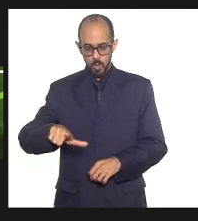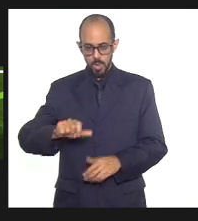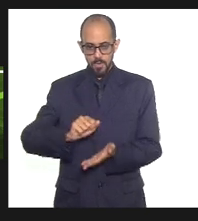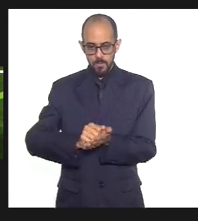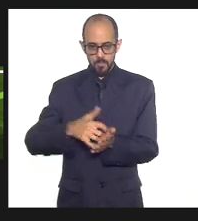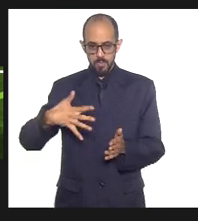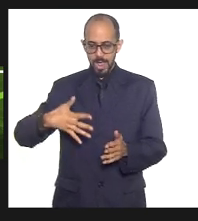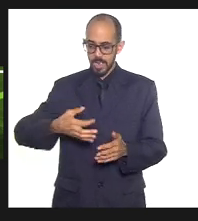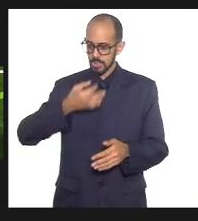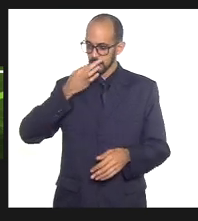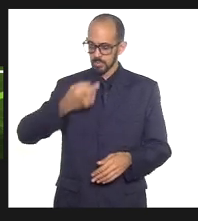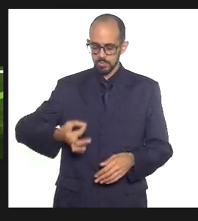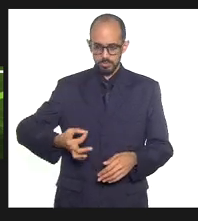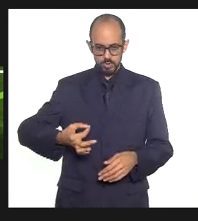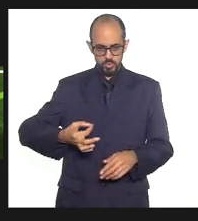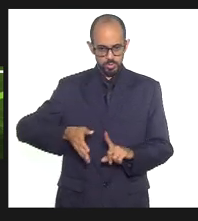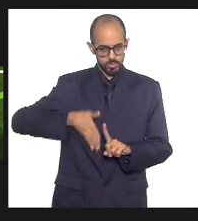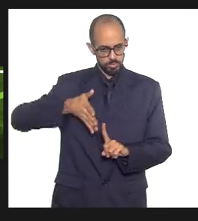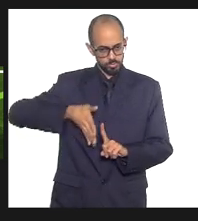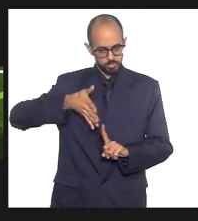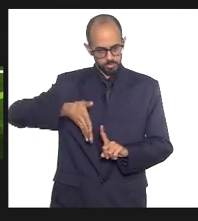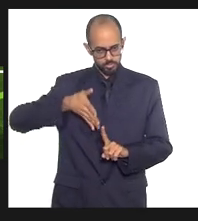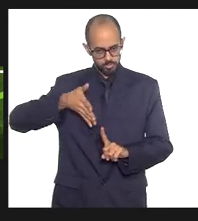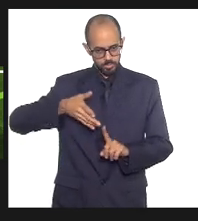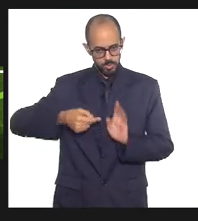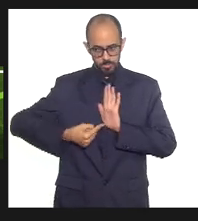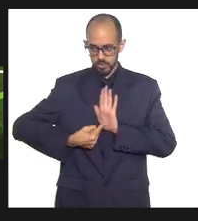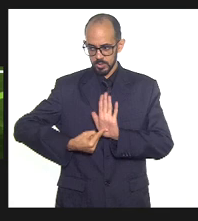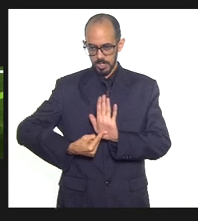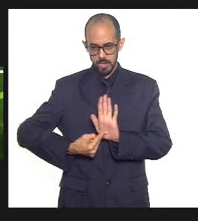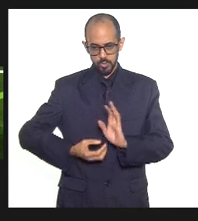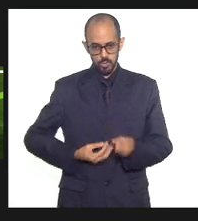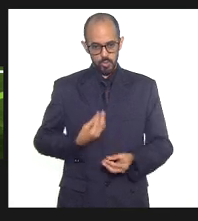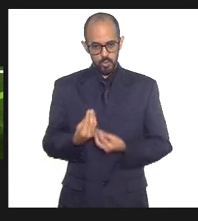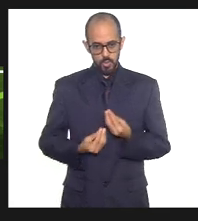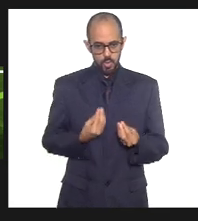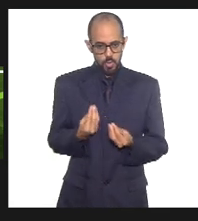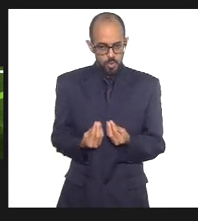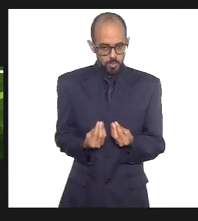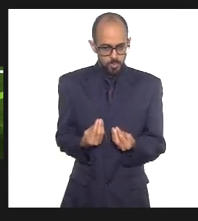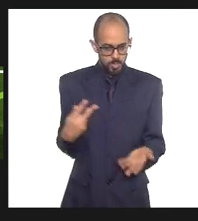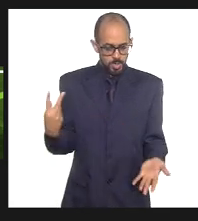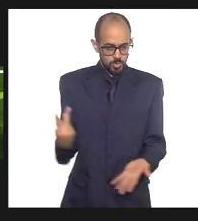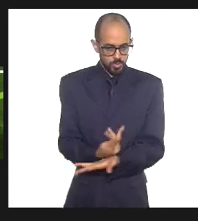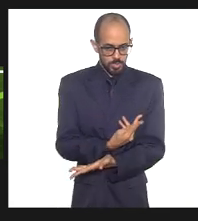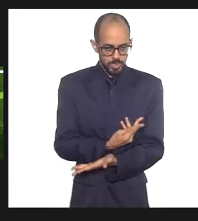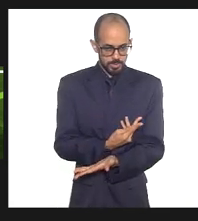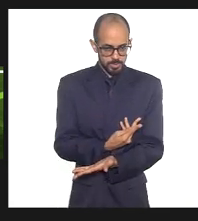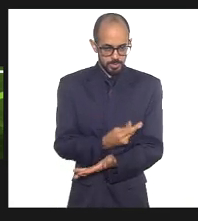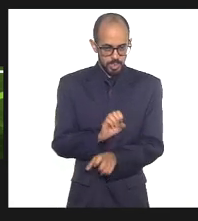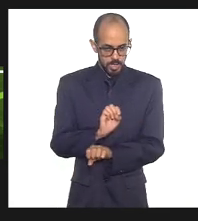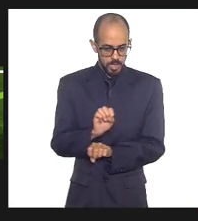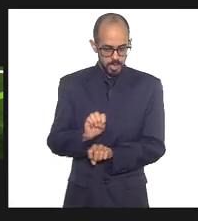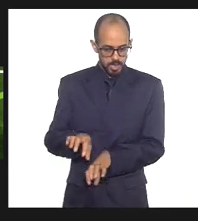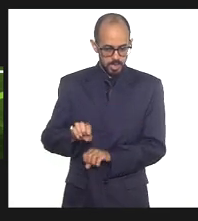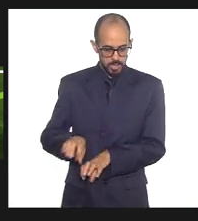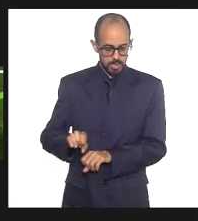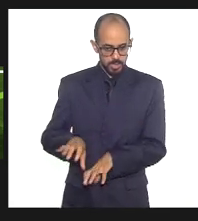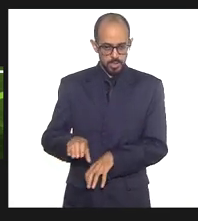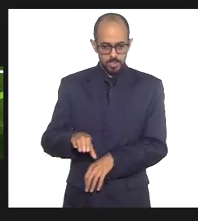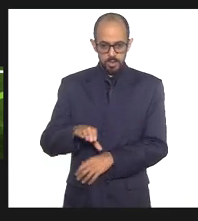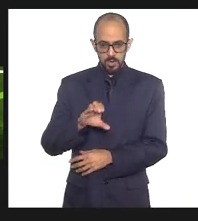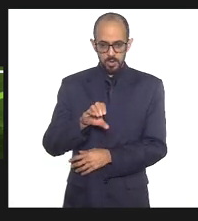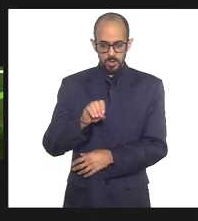em alguns casos, da forma como era dada, a educação confissional em